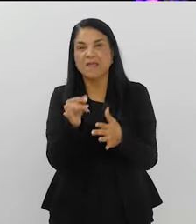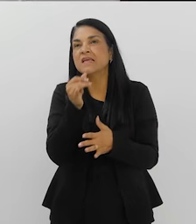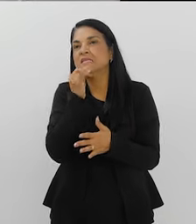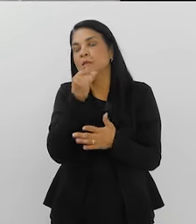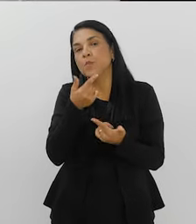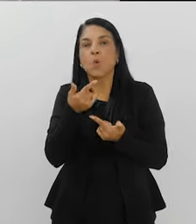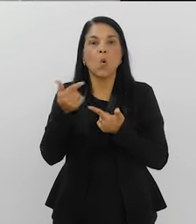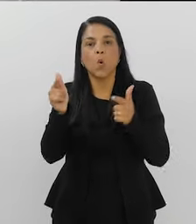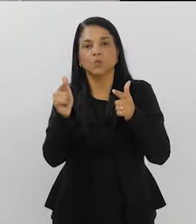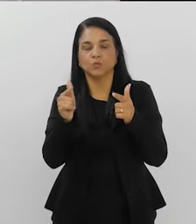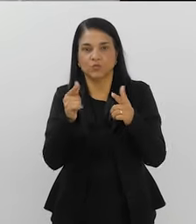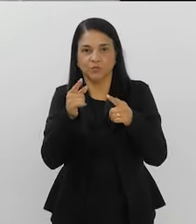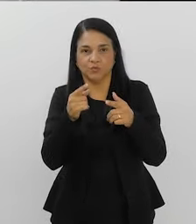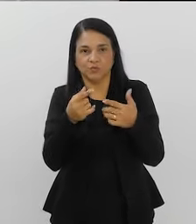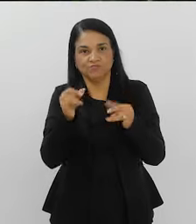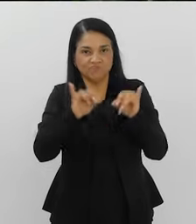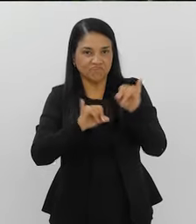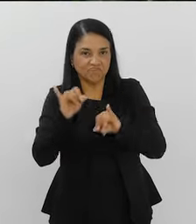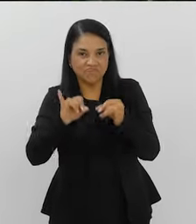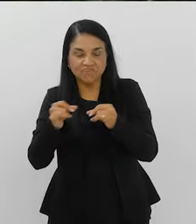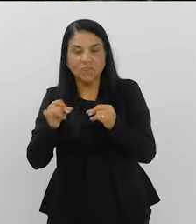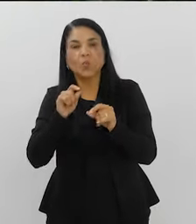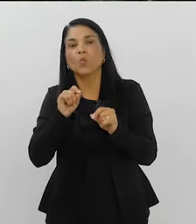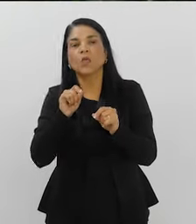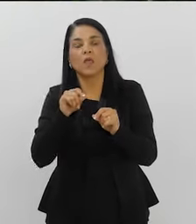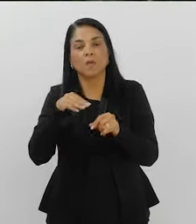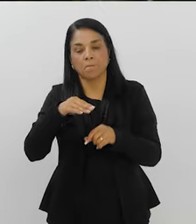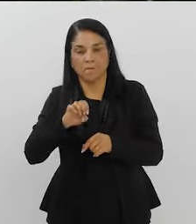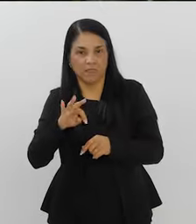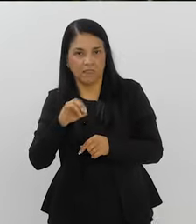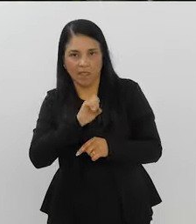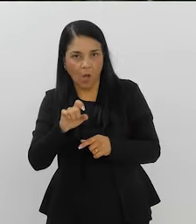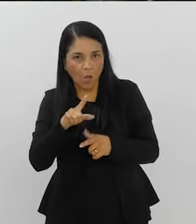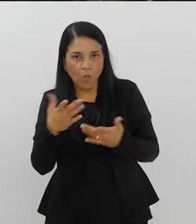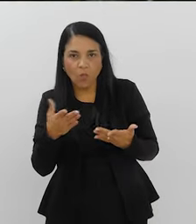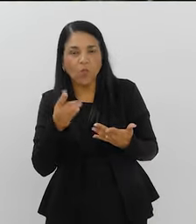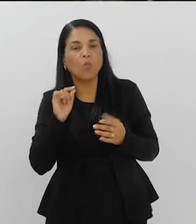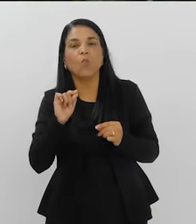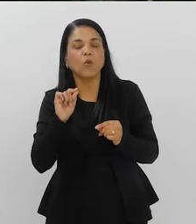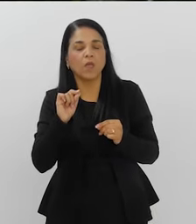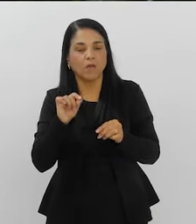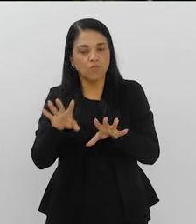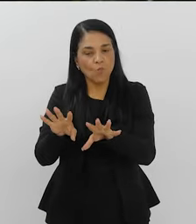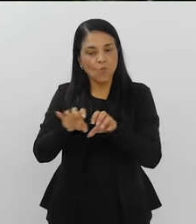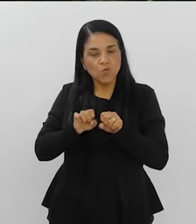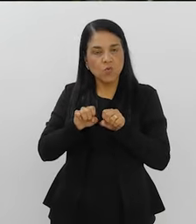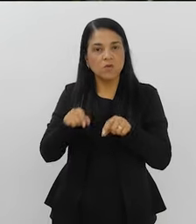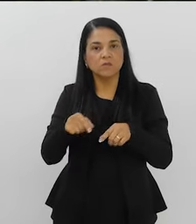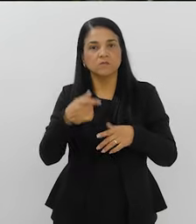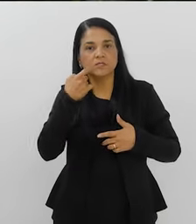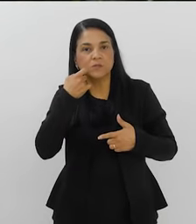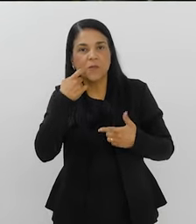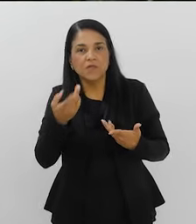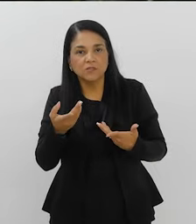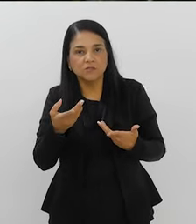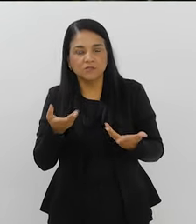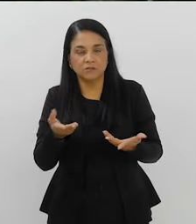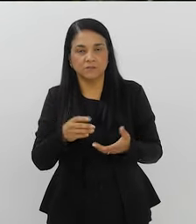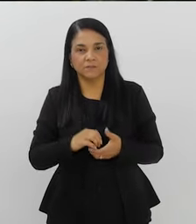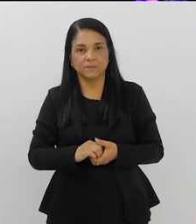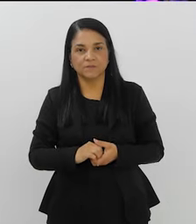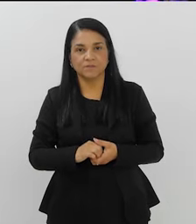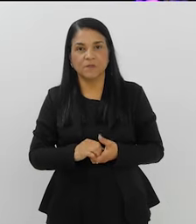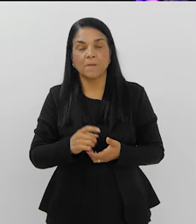de outras substâncias, são metais, pesados, o que pode estar contaminando esses seres aquáticos, como a gente está chamando aqui?